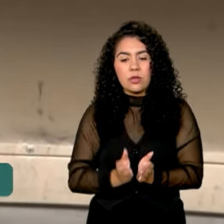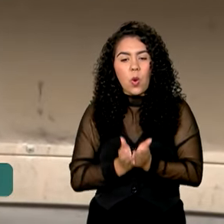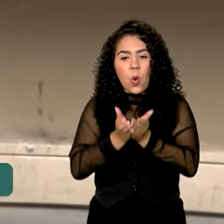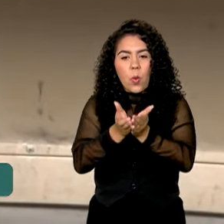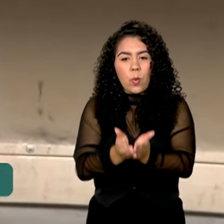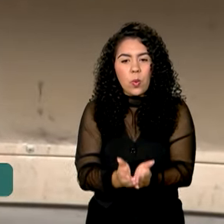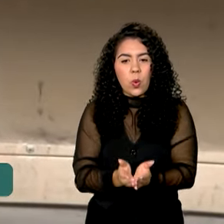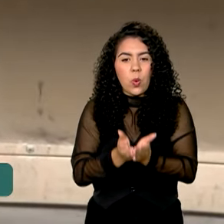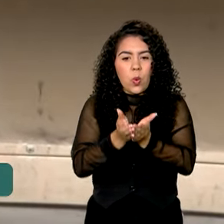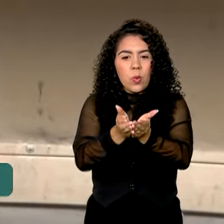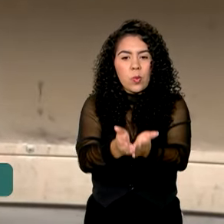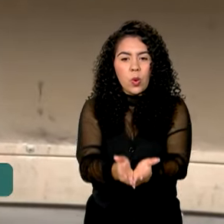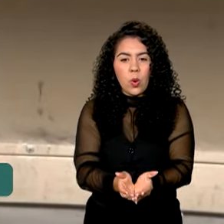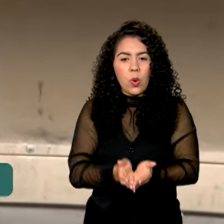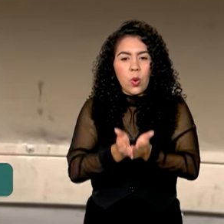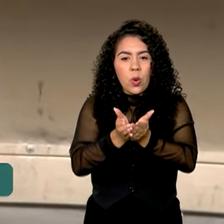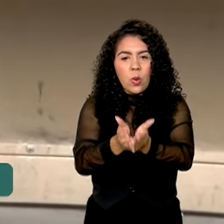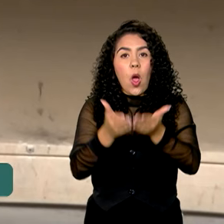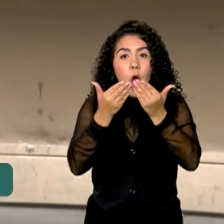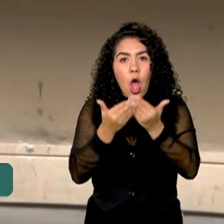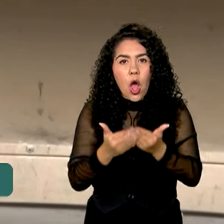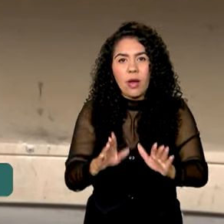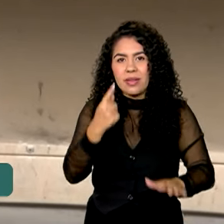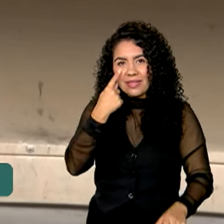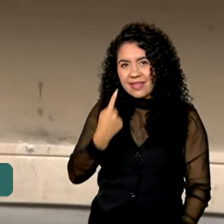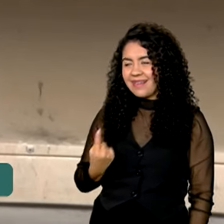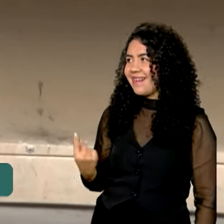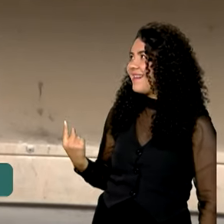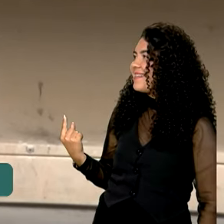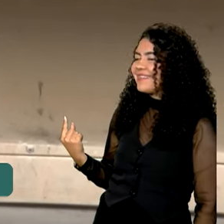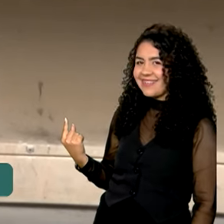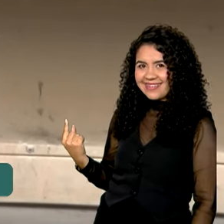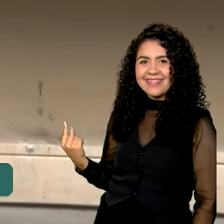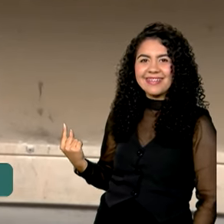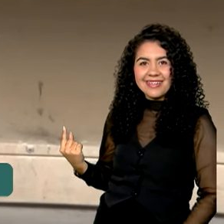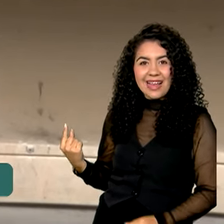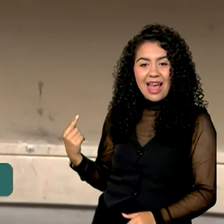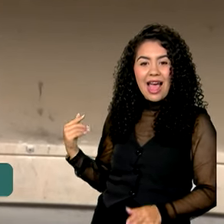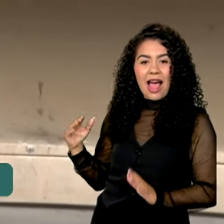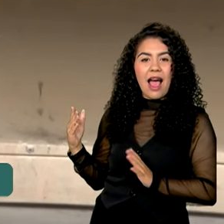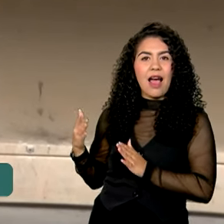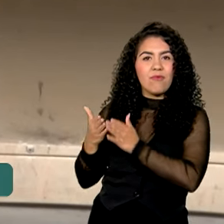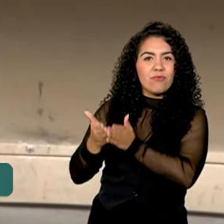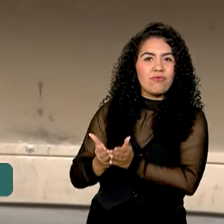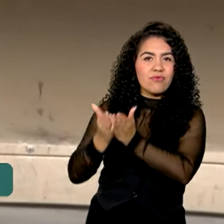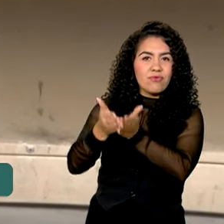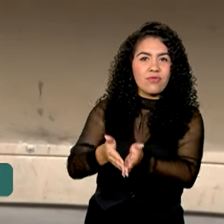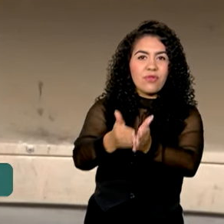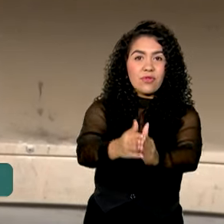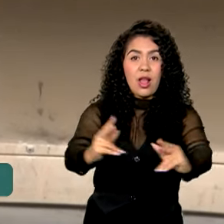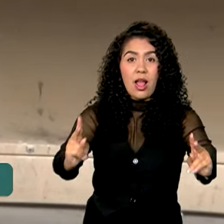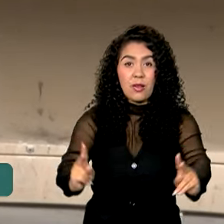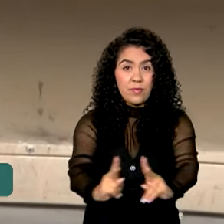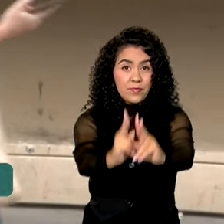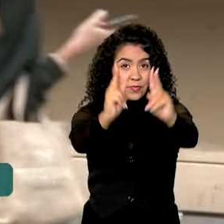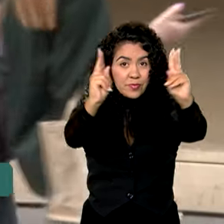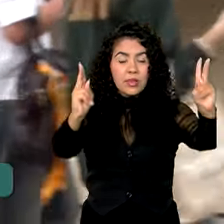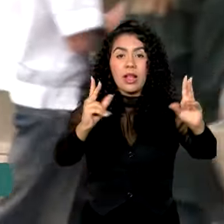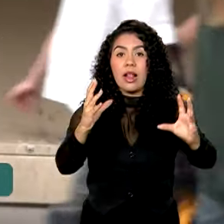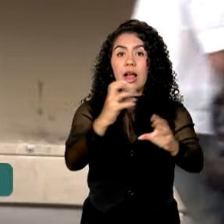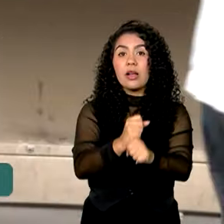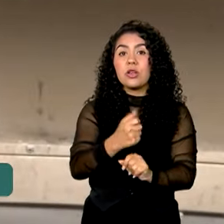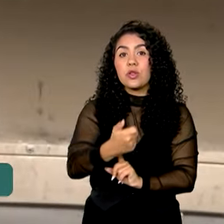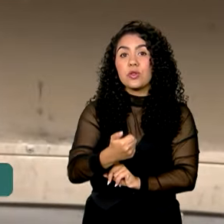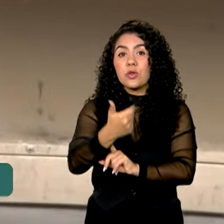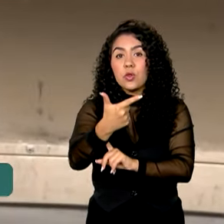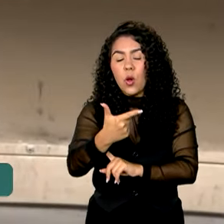quilômetros, começando exatamente aqui na ponte de Austerlitz até a Torre Eiffel. Estão previstas 12 apresentações